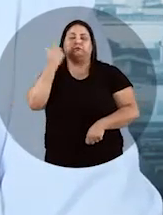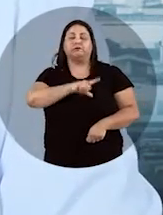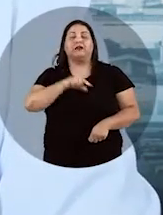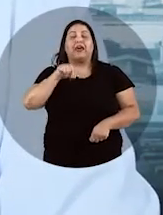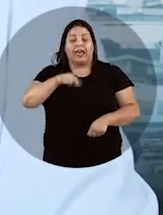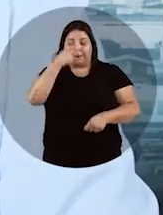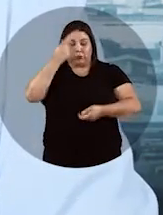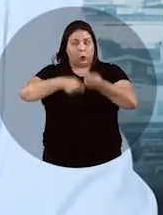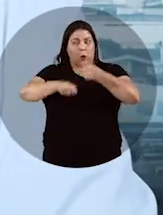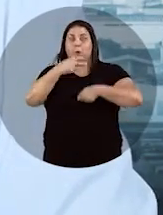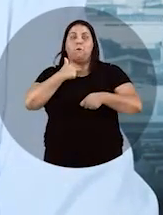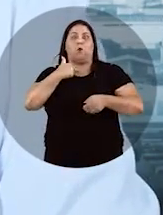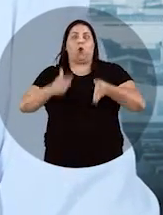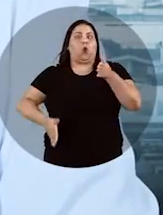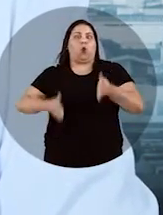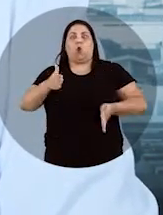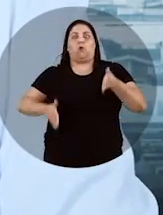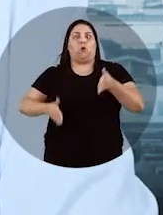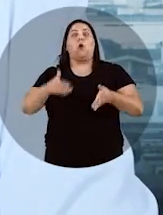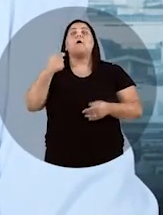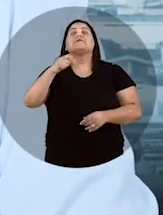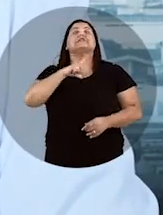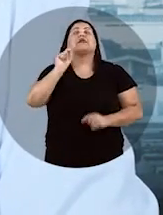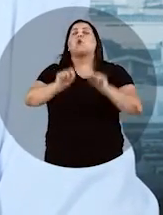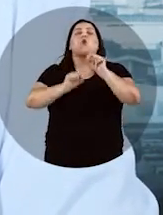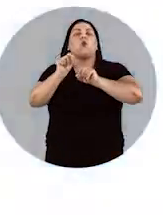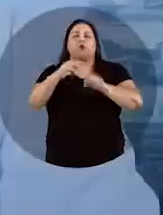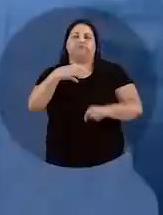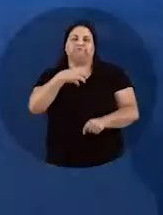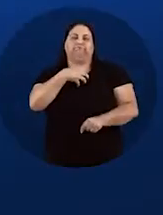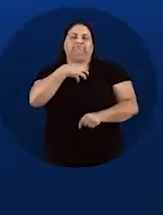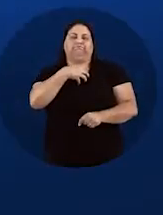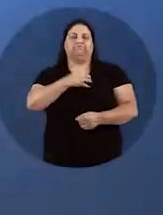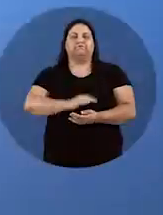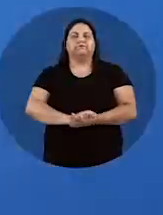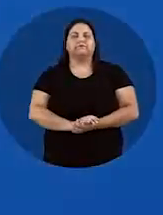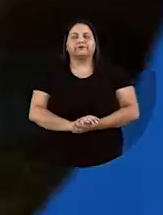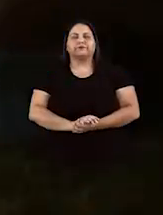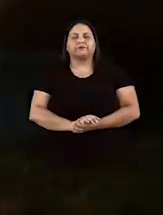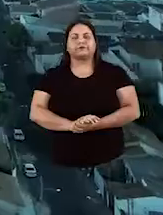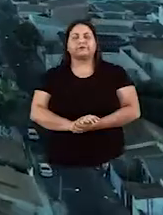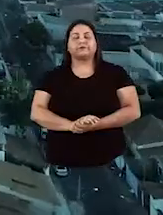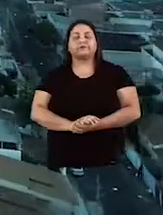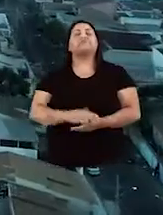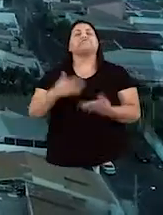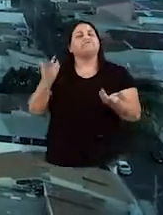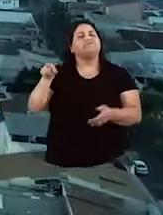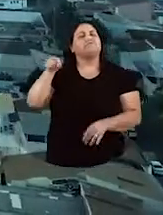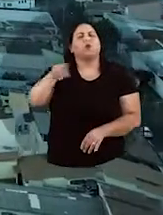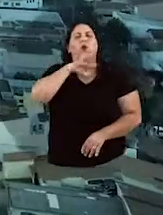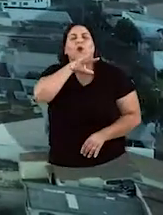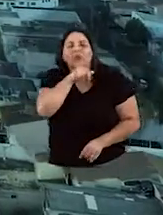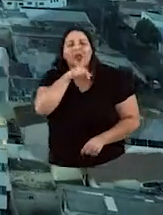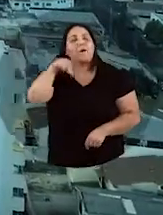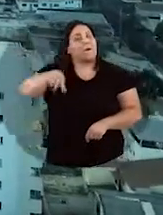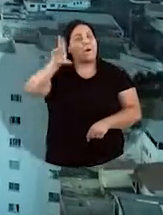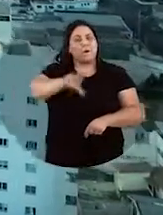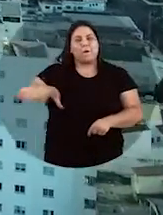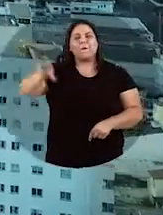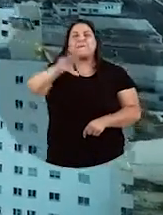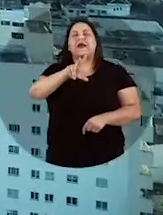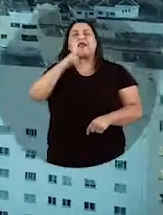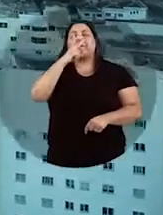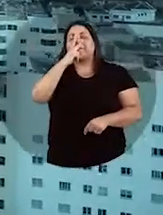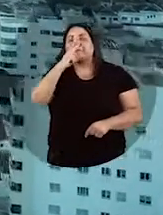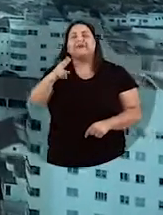gestor público não pode ser mágico. Ele tem que ter uma coisa chamada sensibilidade. Com Odelmo, Uberlândia